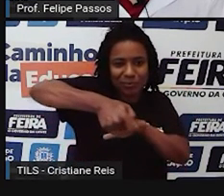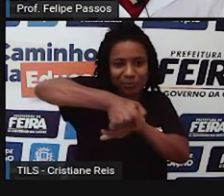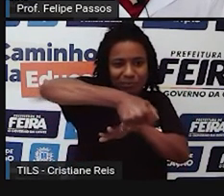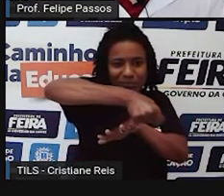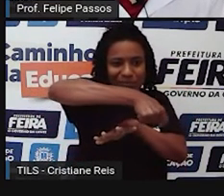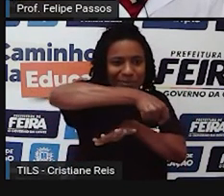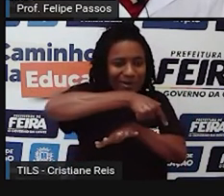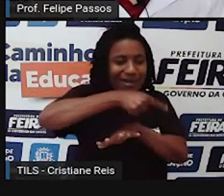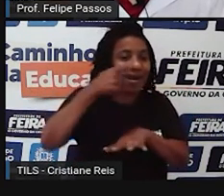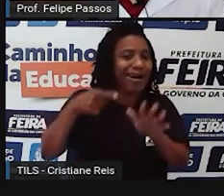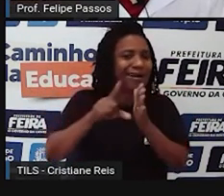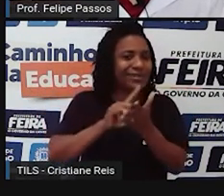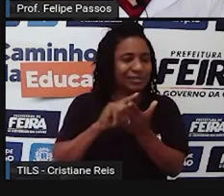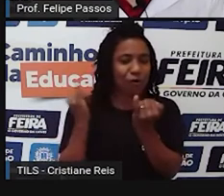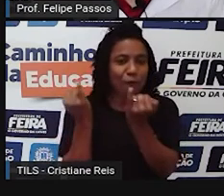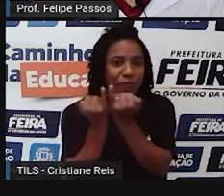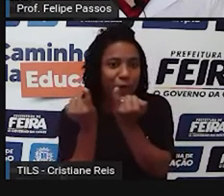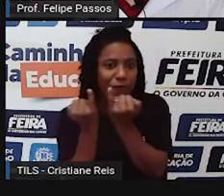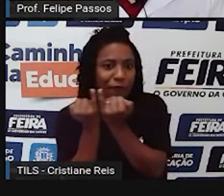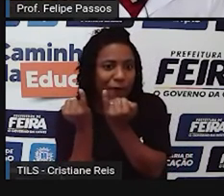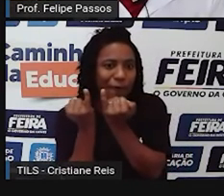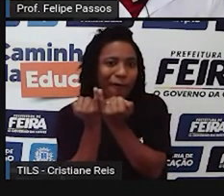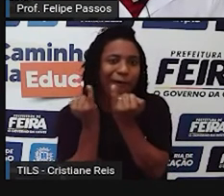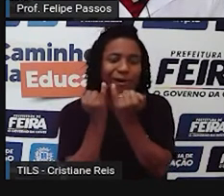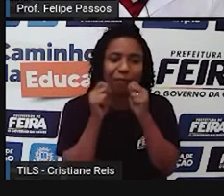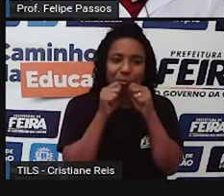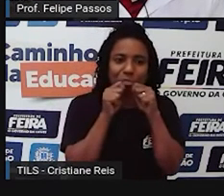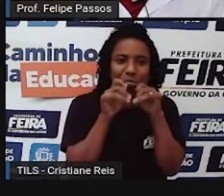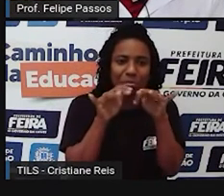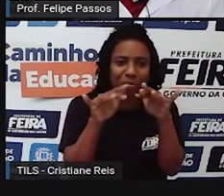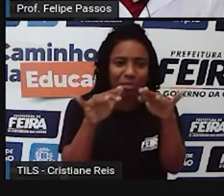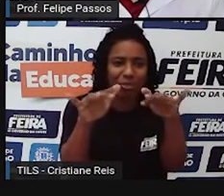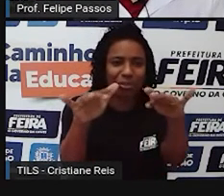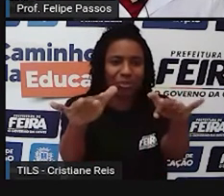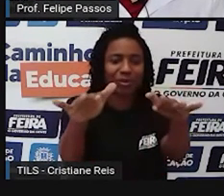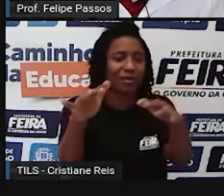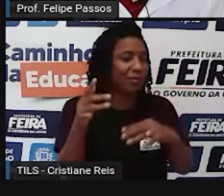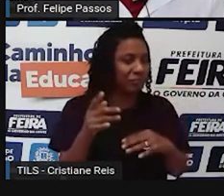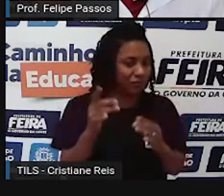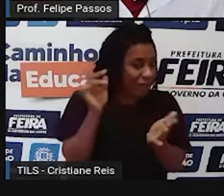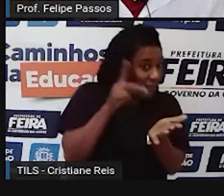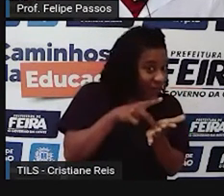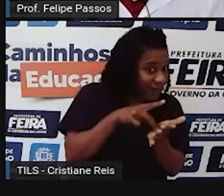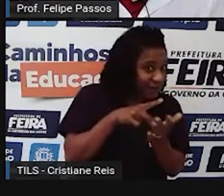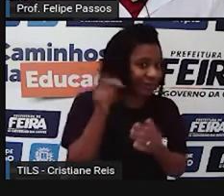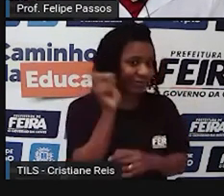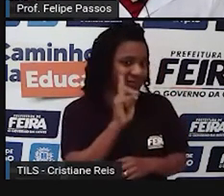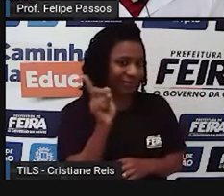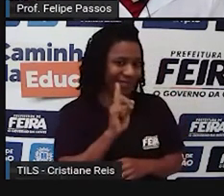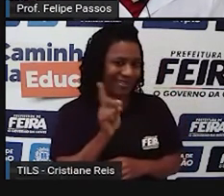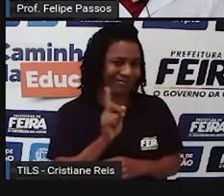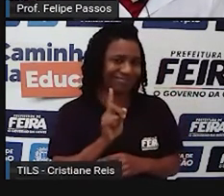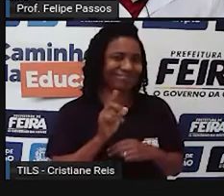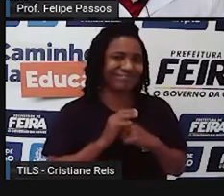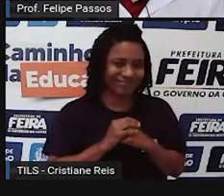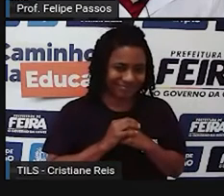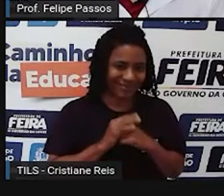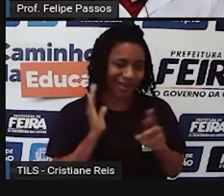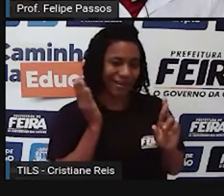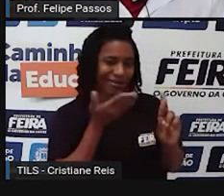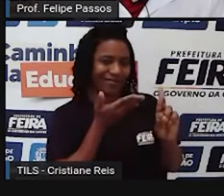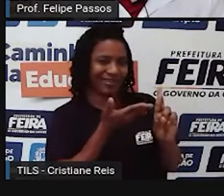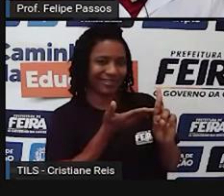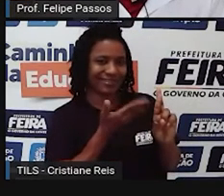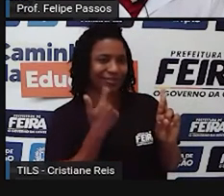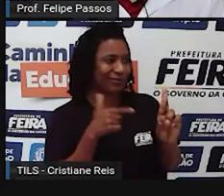Então, essa informação que ela vai sendo repassada sem fonte, sem embasamento, sem se ater aos fatos,